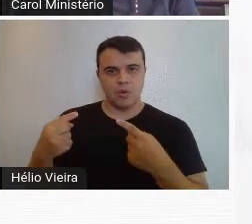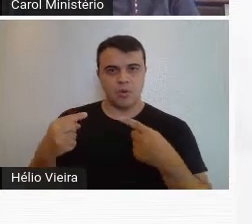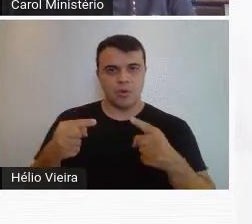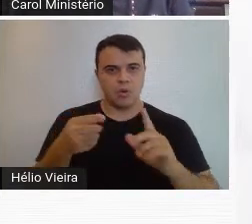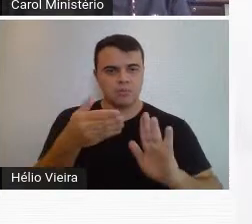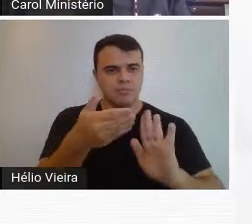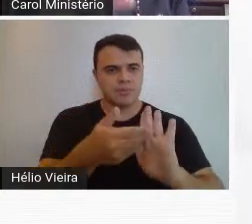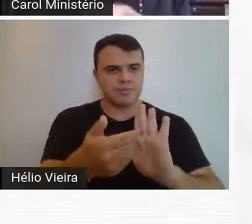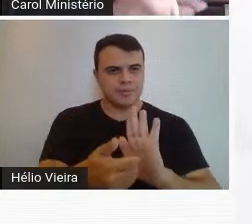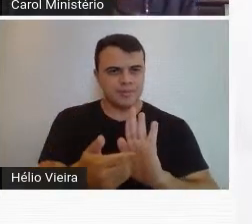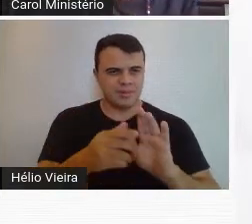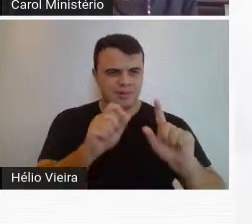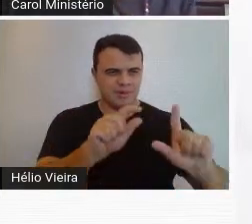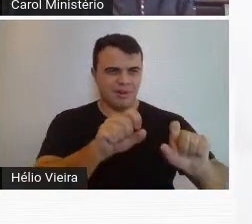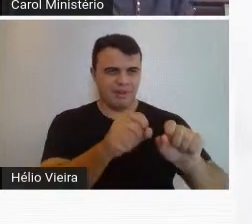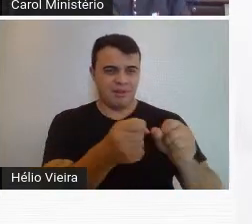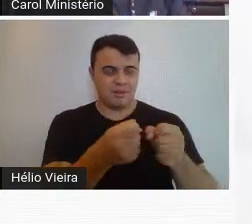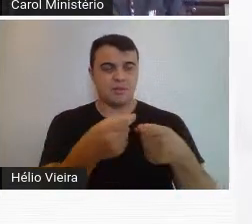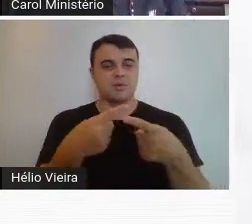obras sofreram,